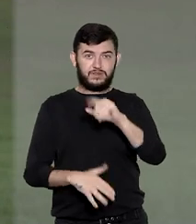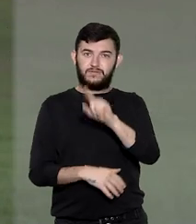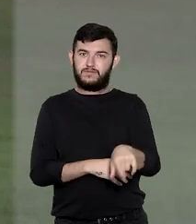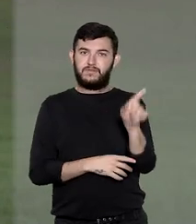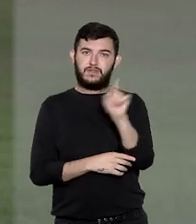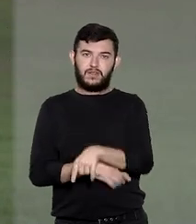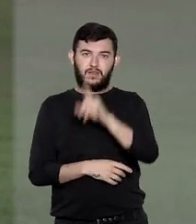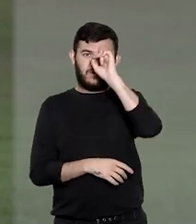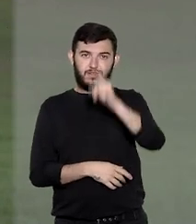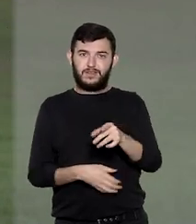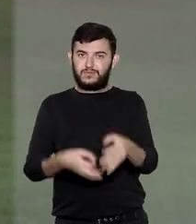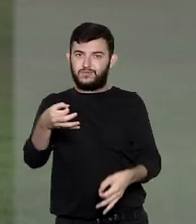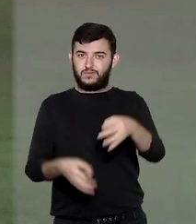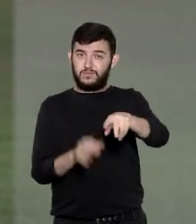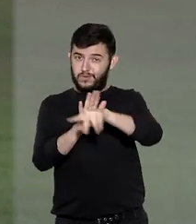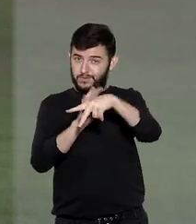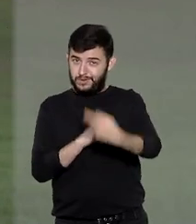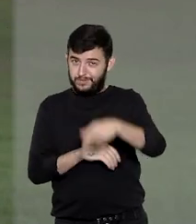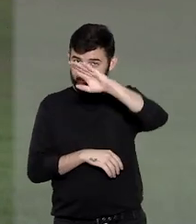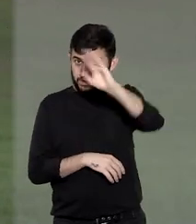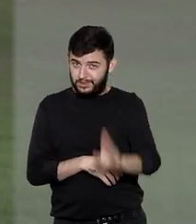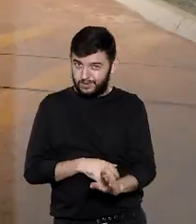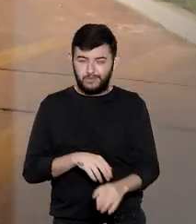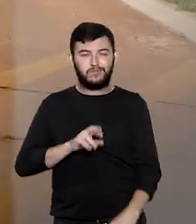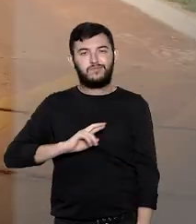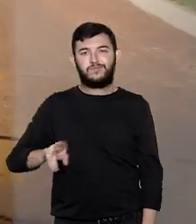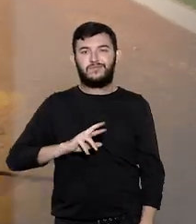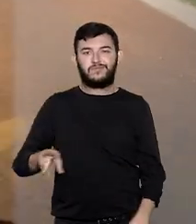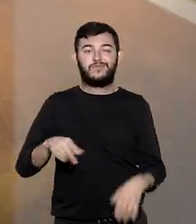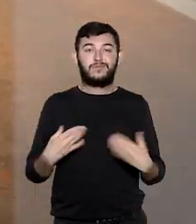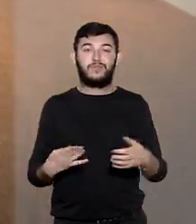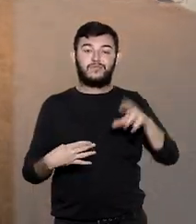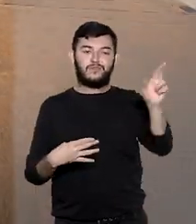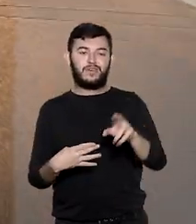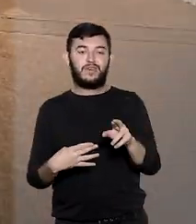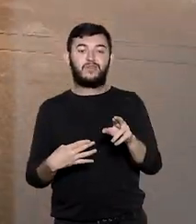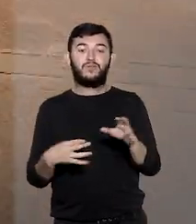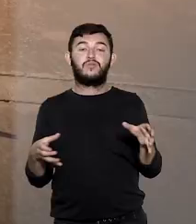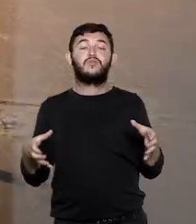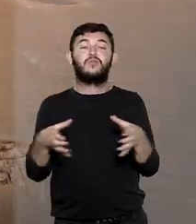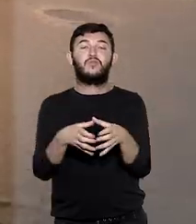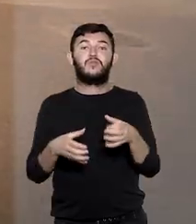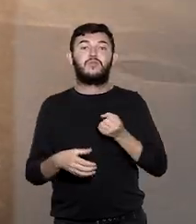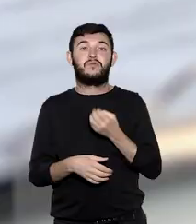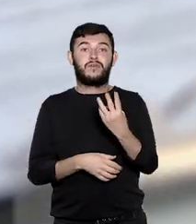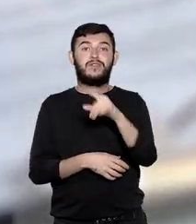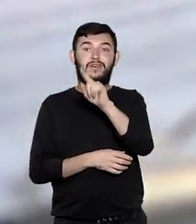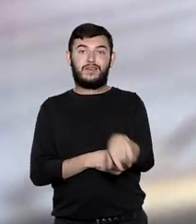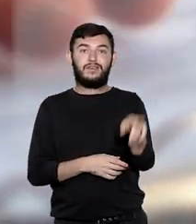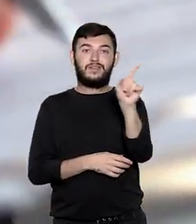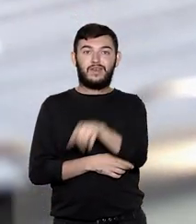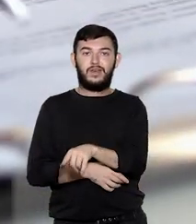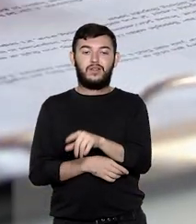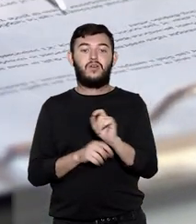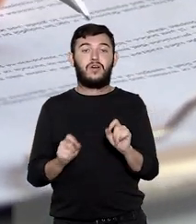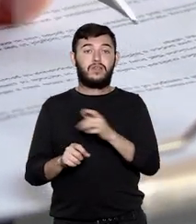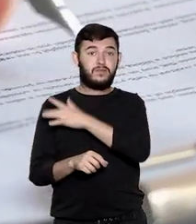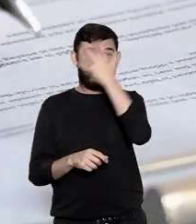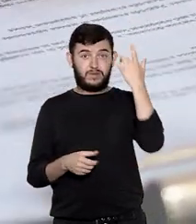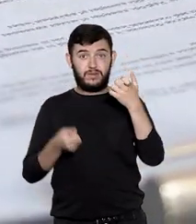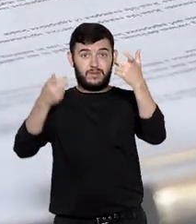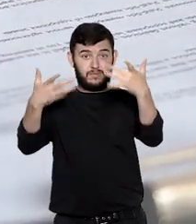não é vedada pelo ordenamento jurídico nacional. No recurso especial desprovido pela terceira turma, os executados